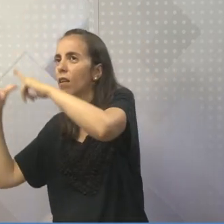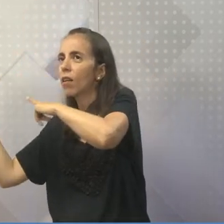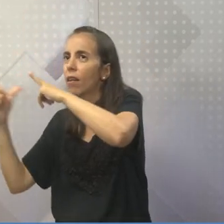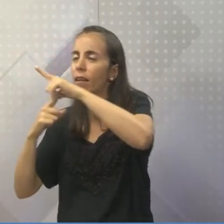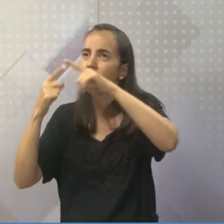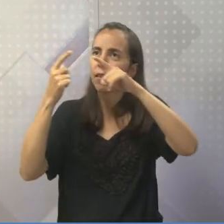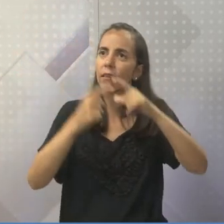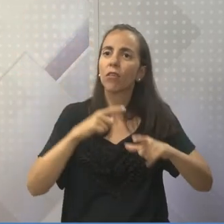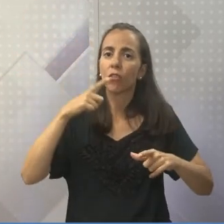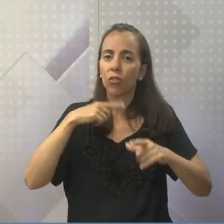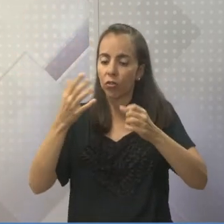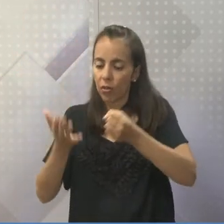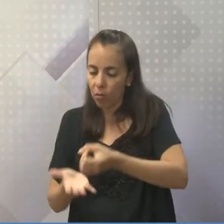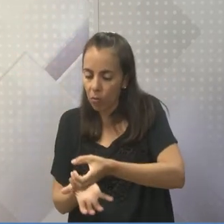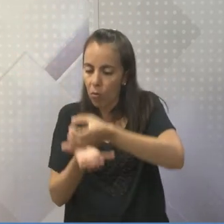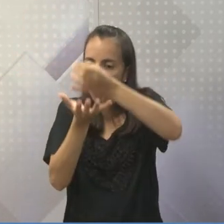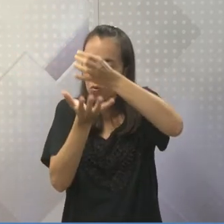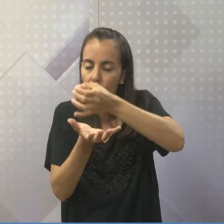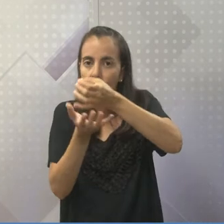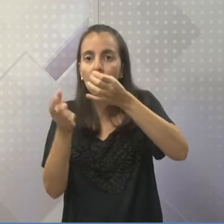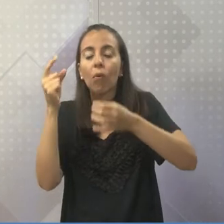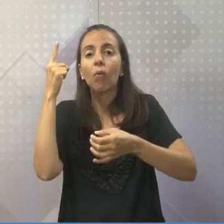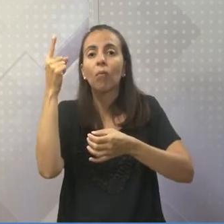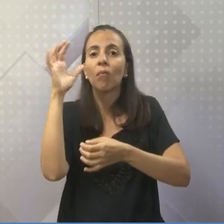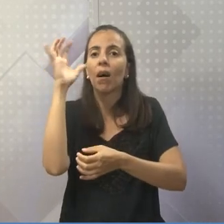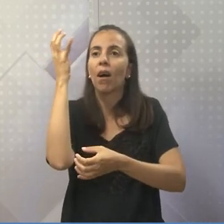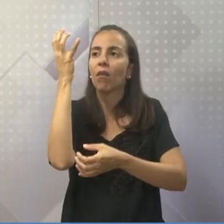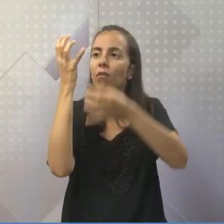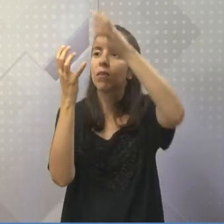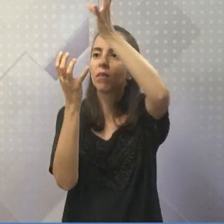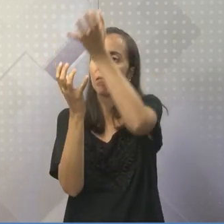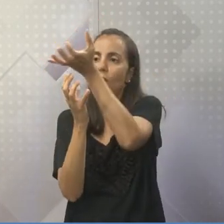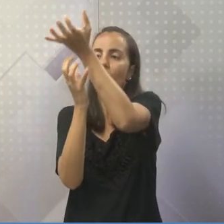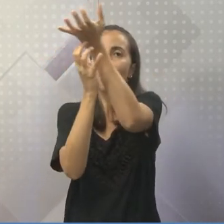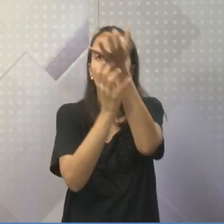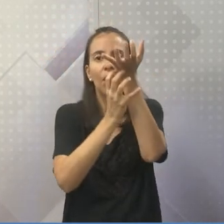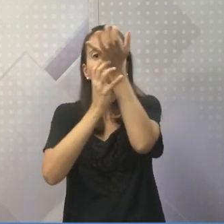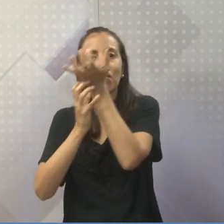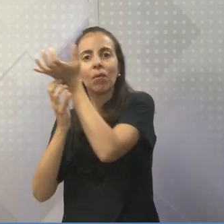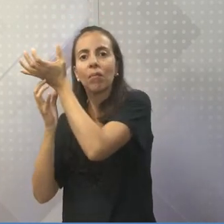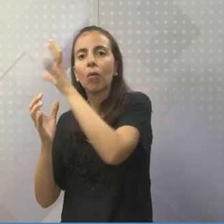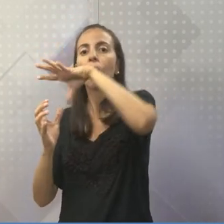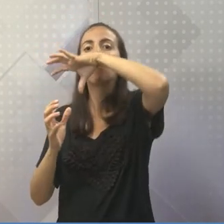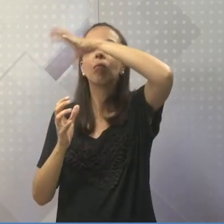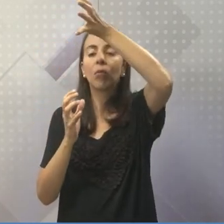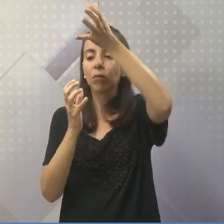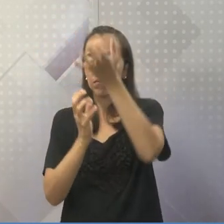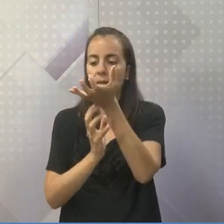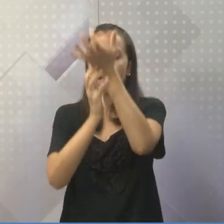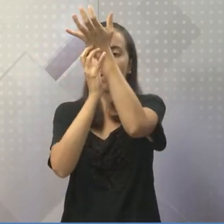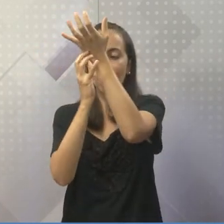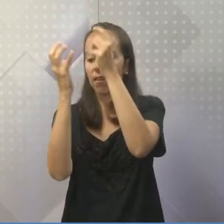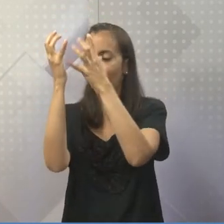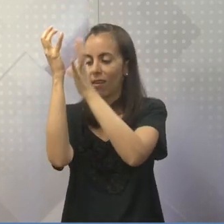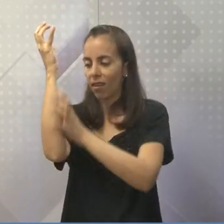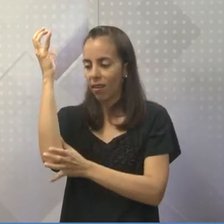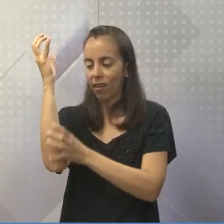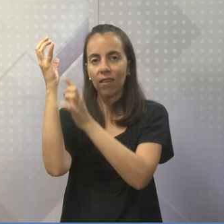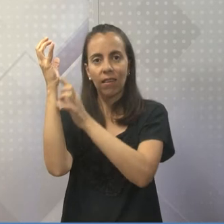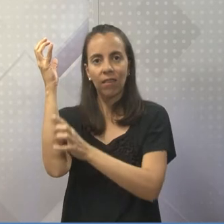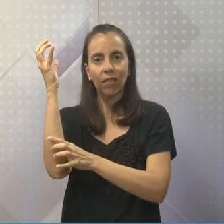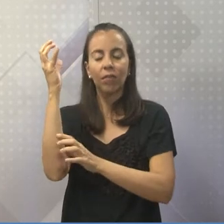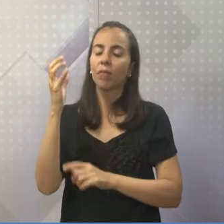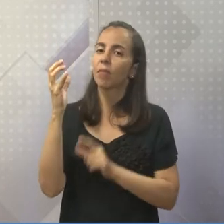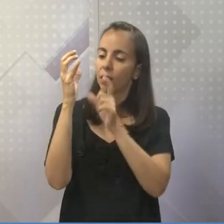sustentados por uma árvore. Olha só, no galho de árvores. E essa árvore era justamente o carvalho.